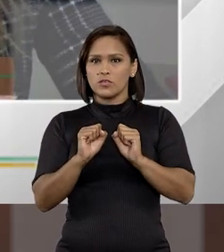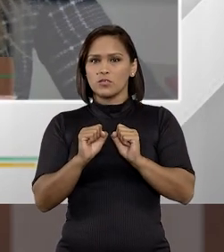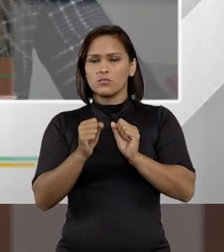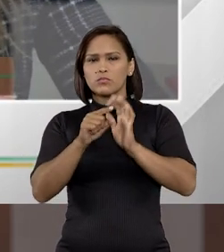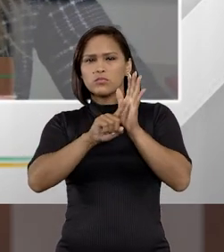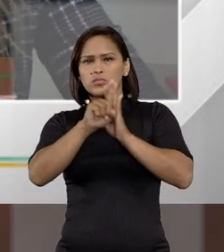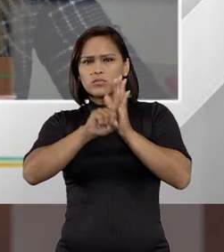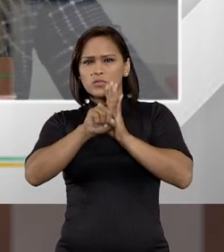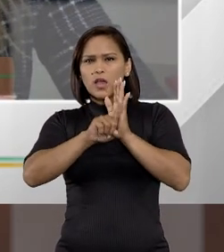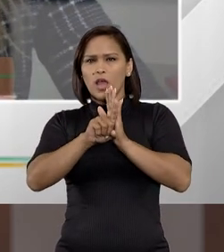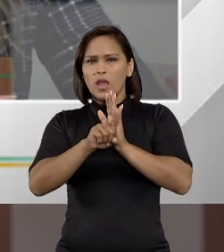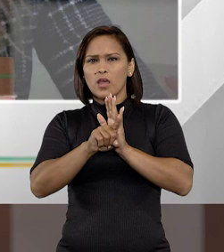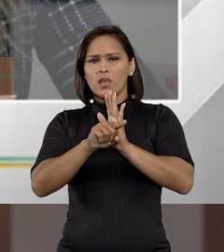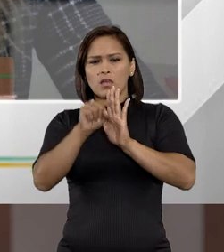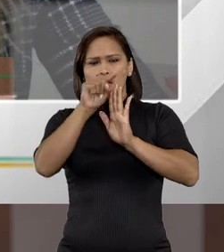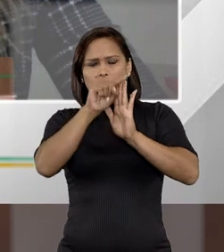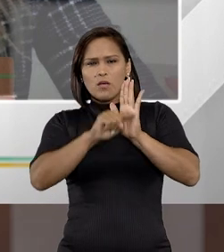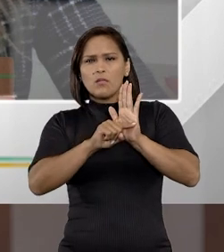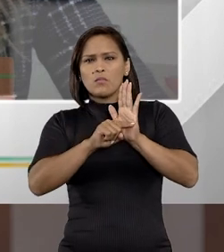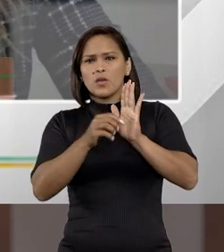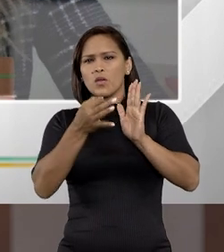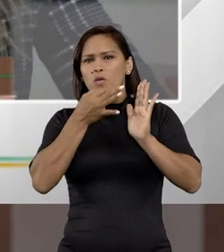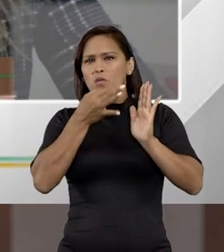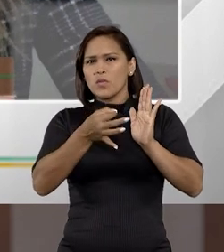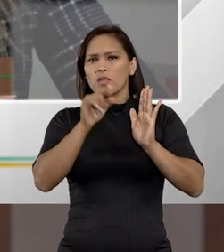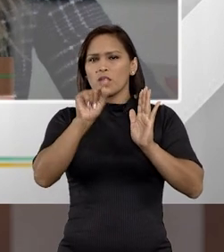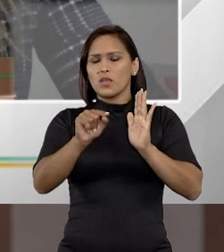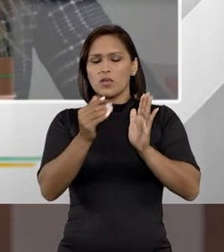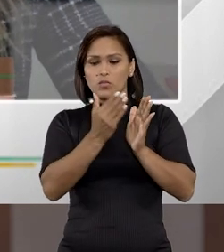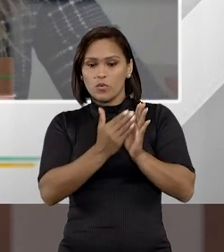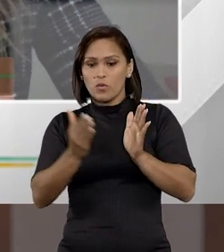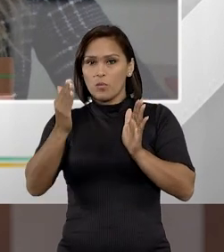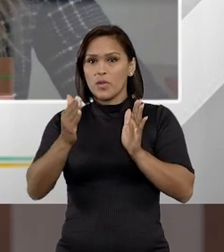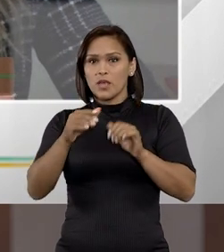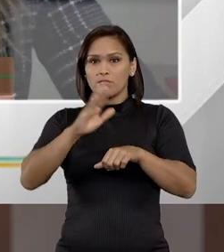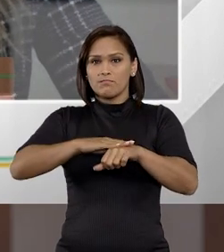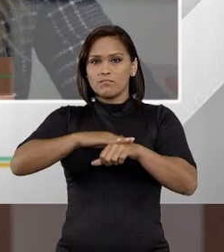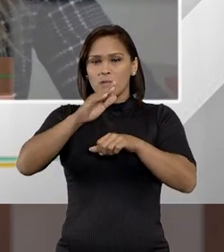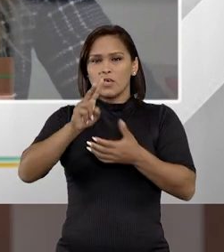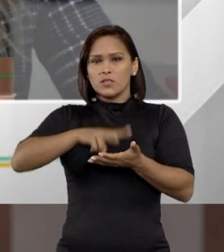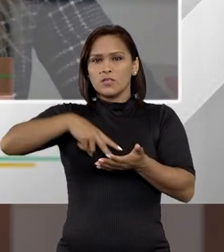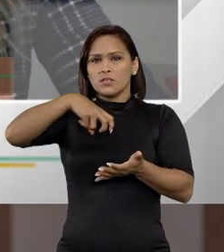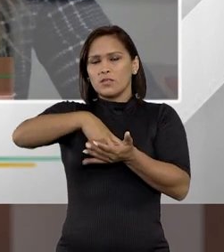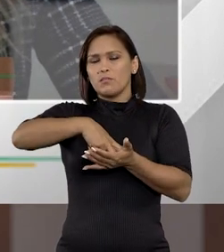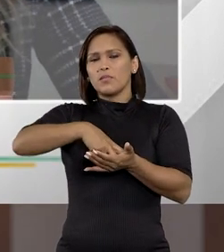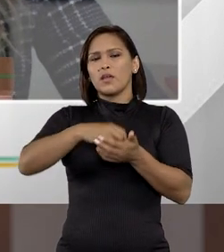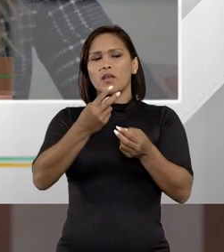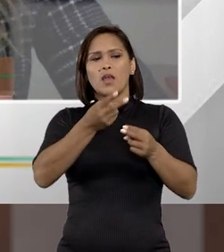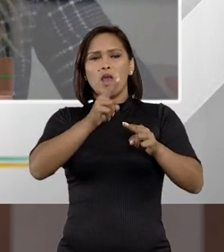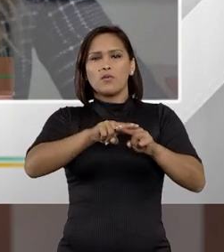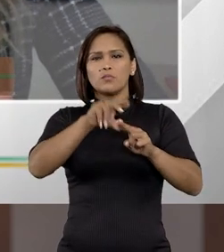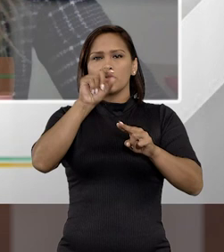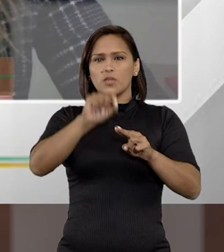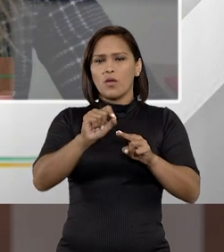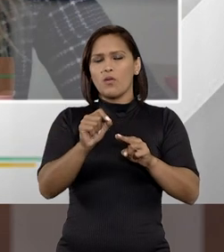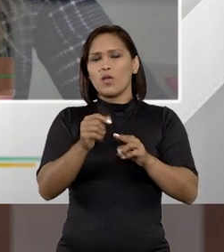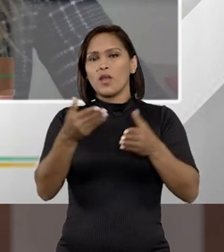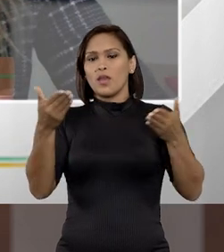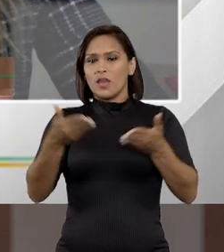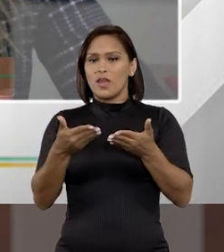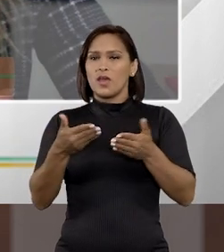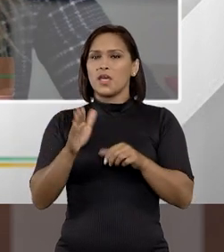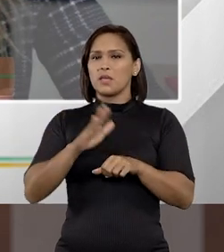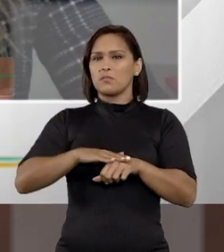trazer aqui para comentar é que o prazo máximo da pena de prisão, que até